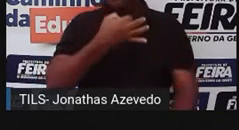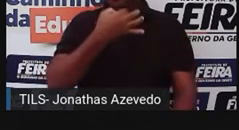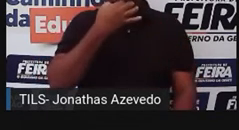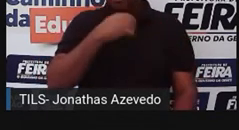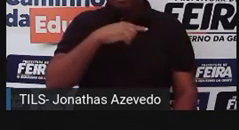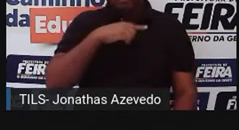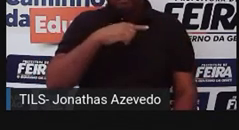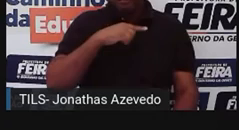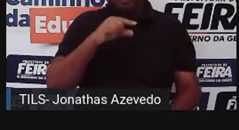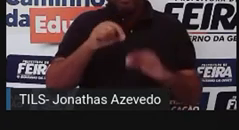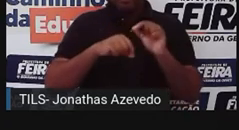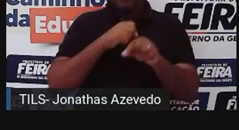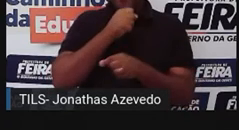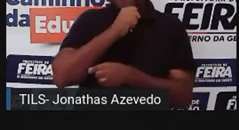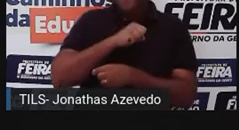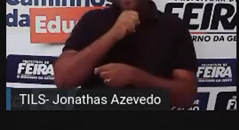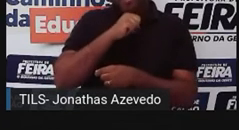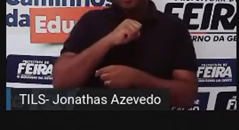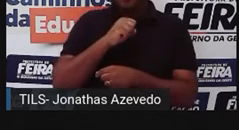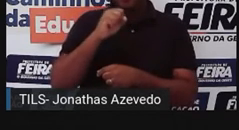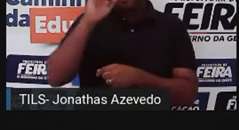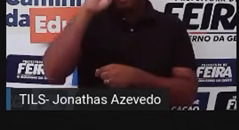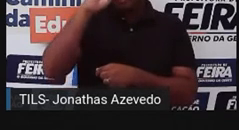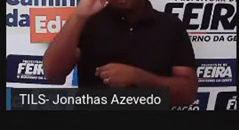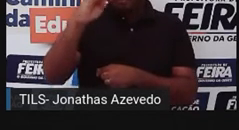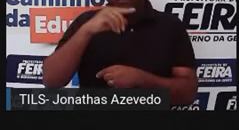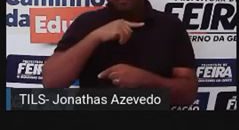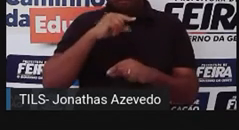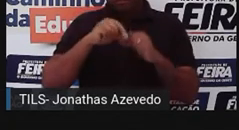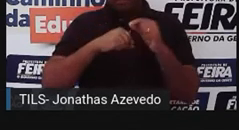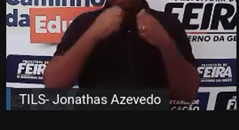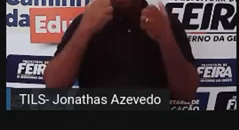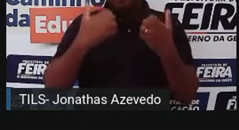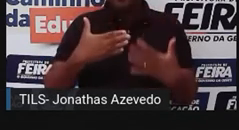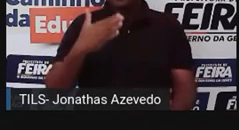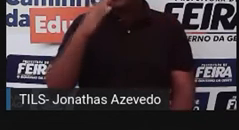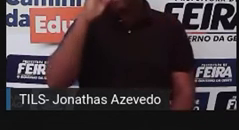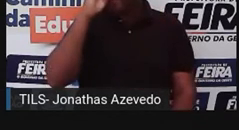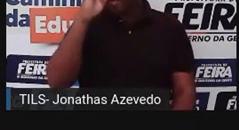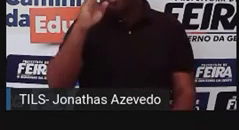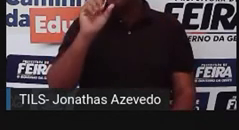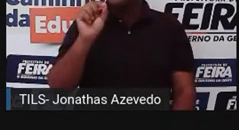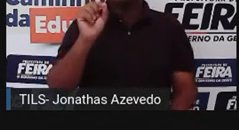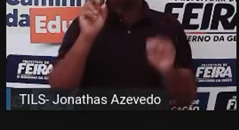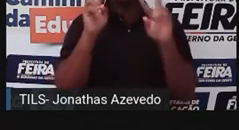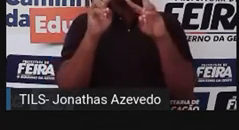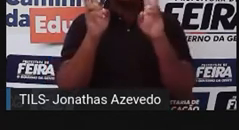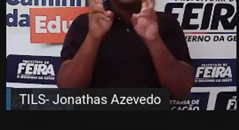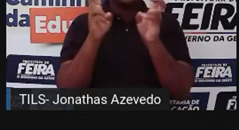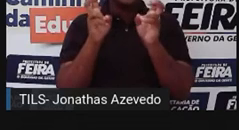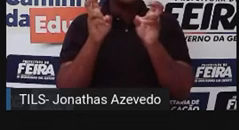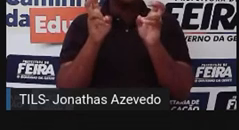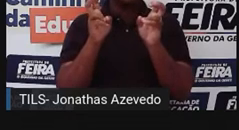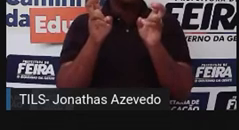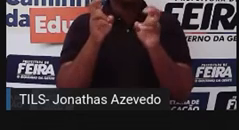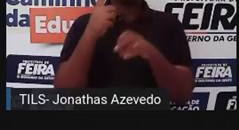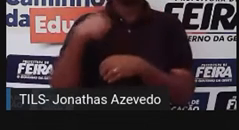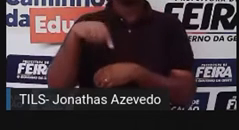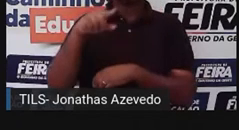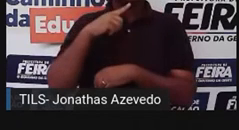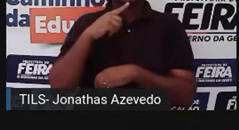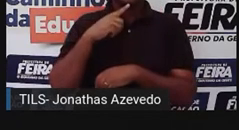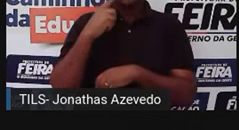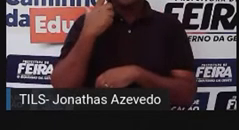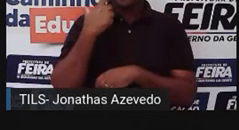essa voz vai ser colocada de forma direta através de aspas. Você vai ver quando essas aspas